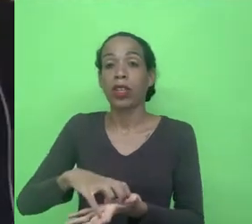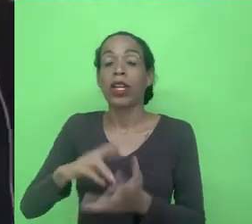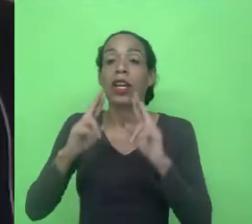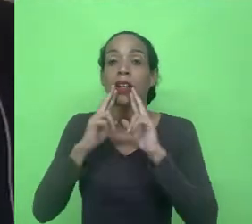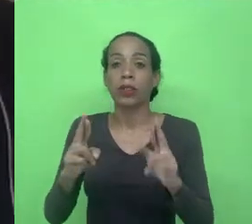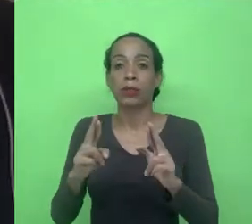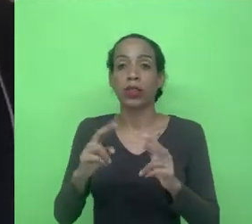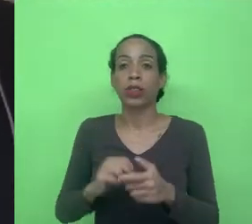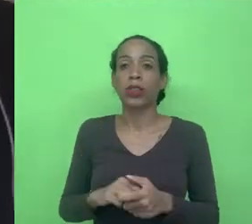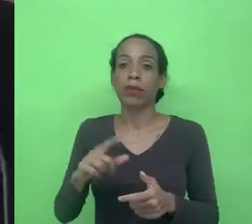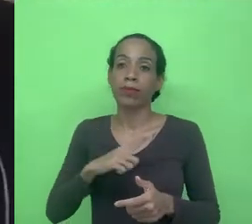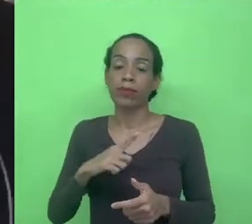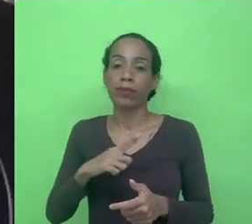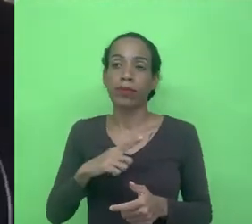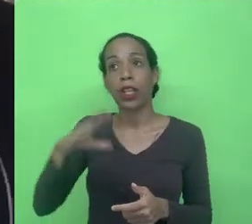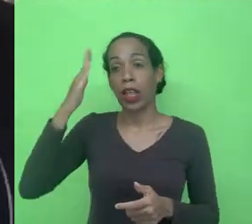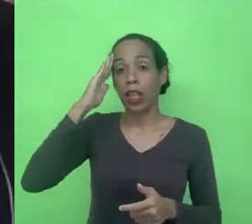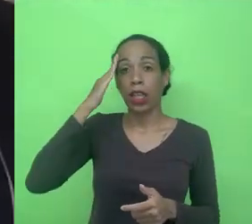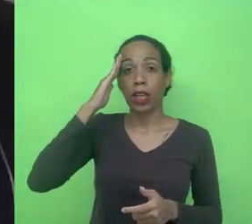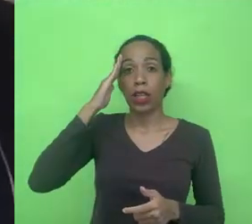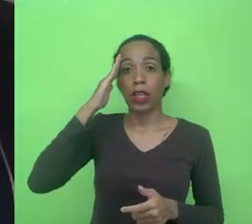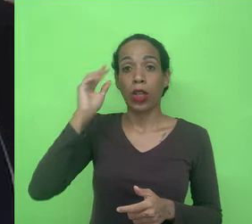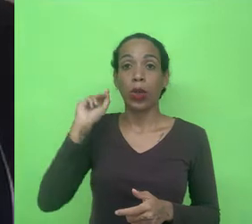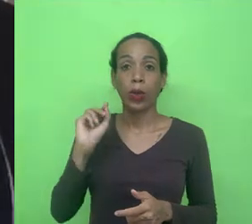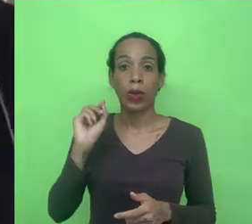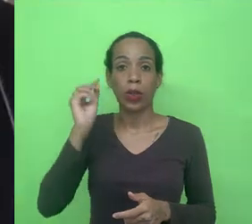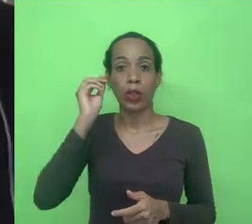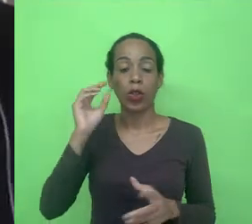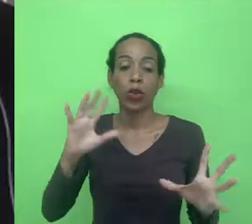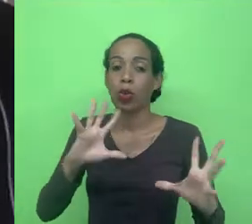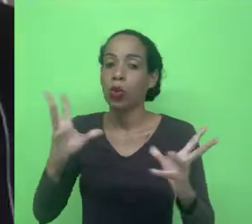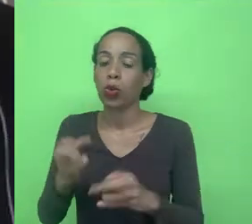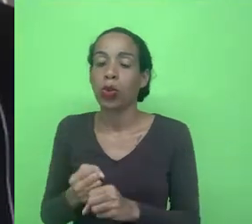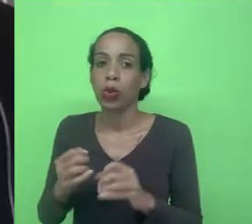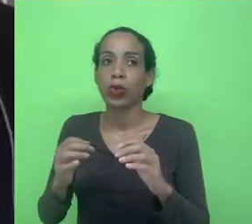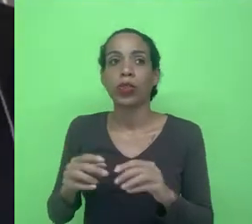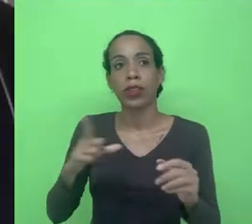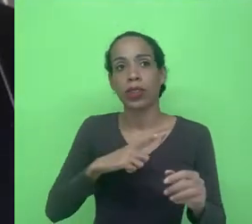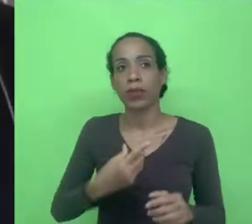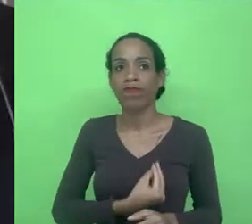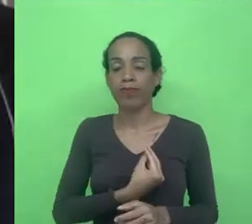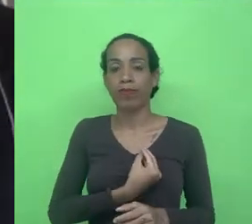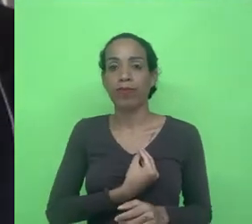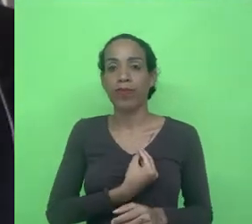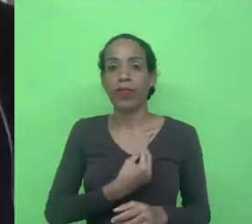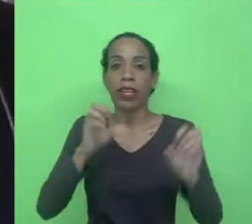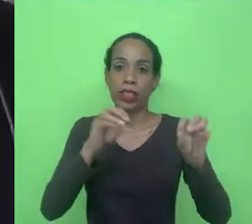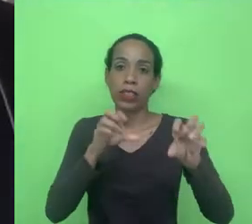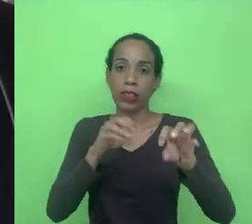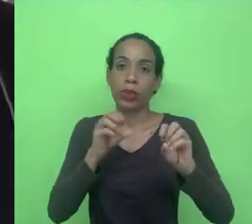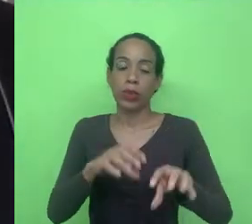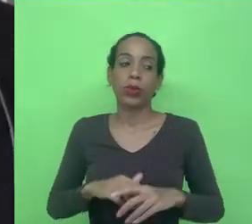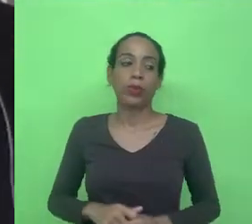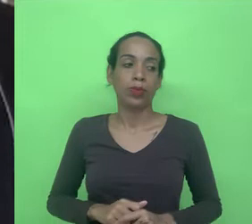alguma conclusão entender o que entender o que todo esse contexto de associações nos ensinou e o que